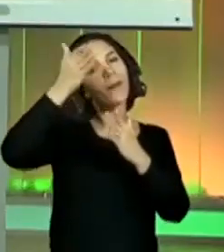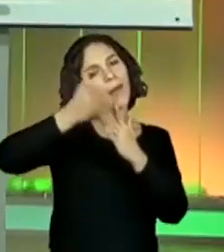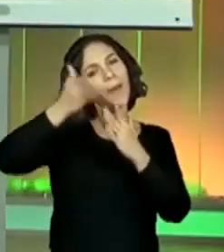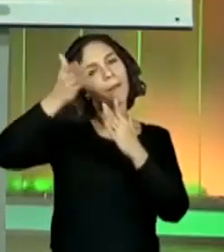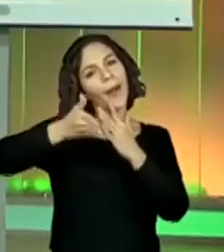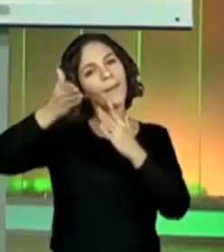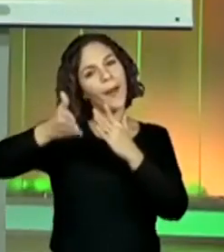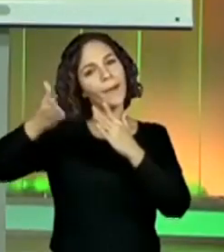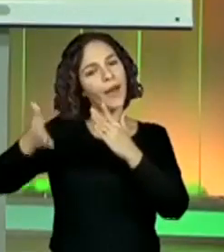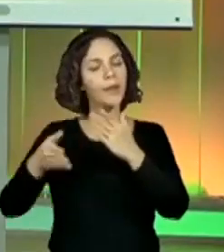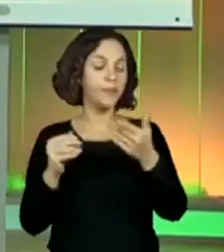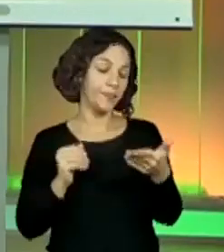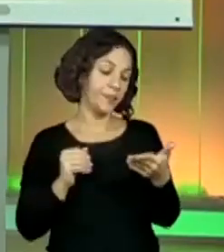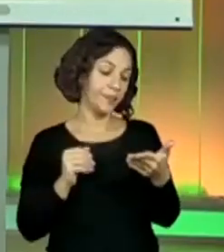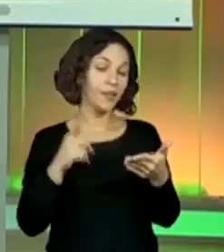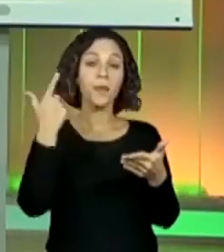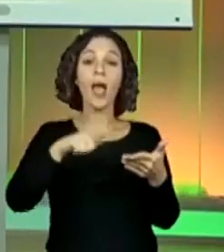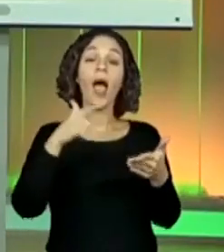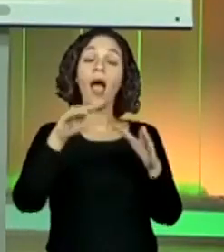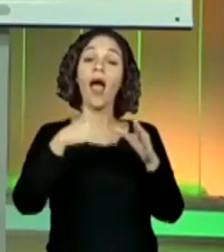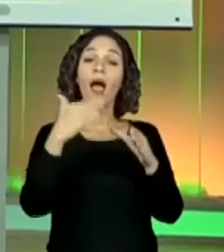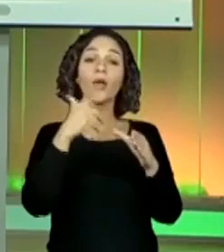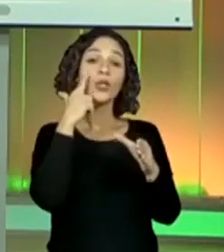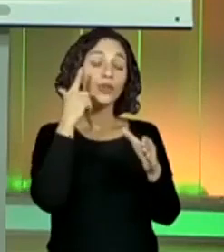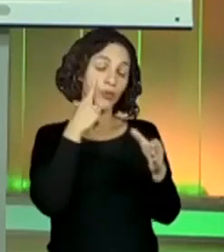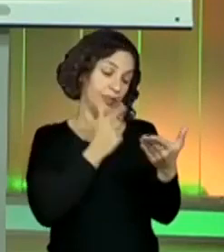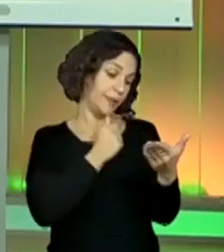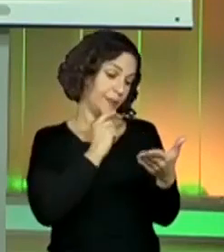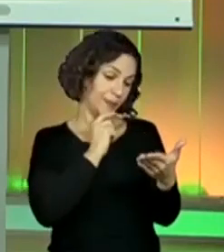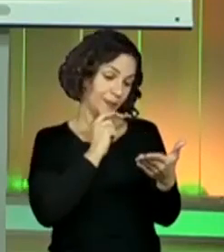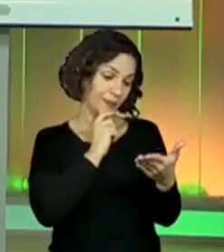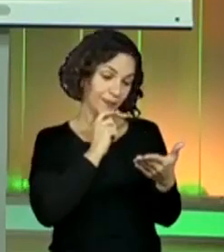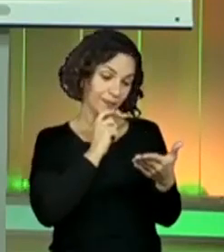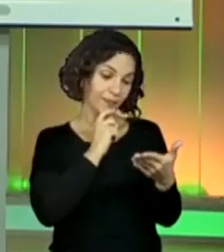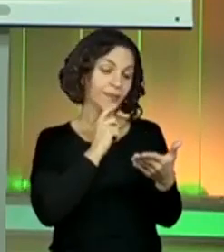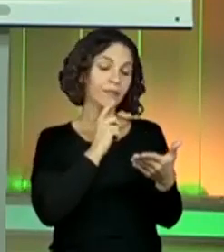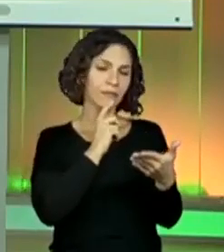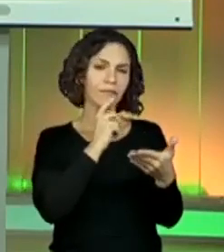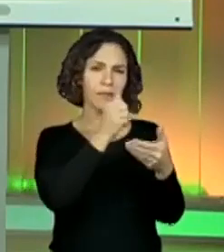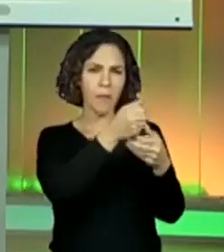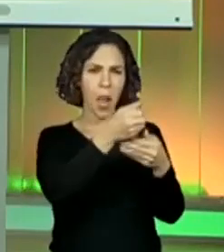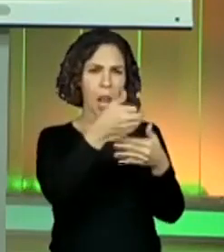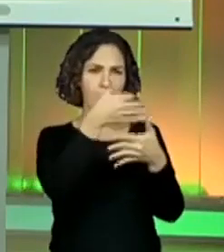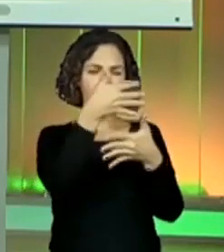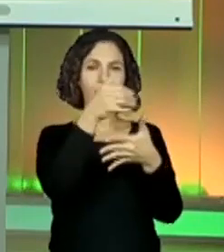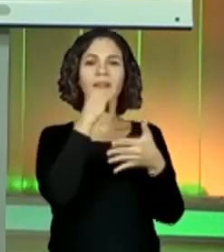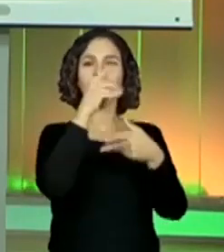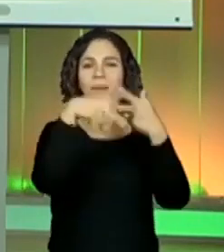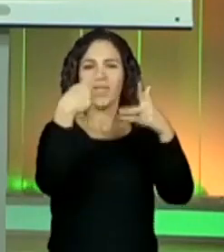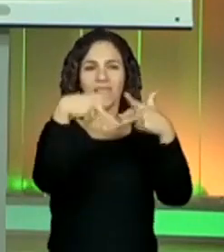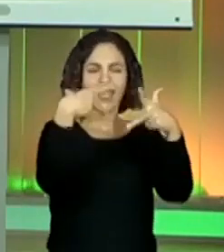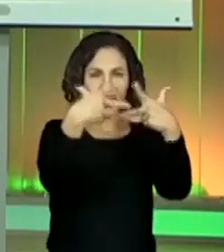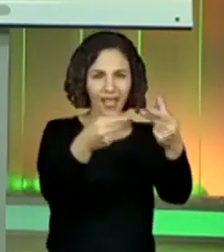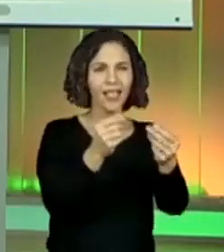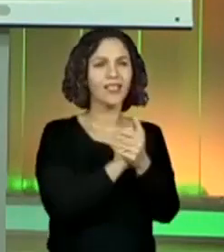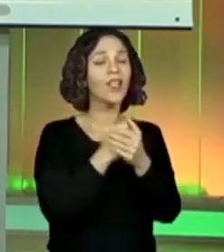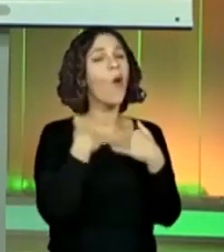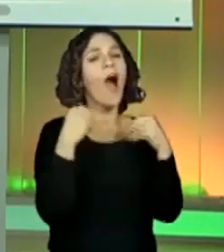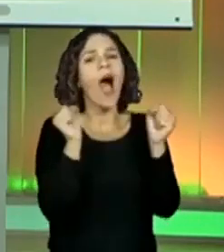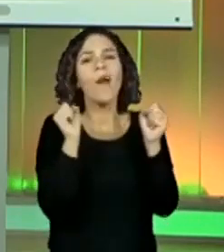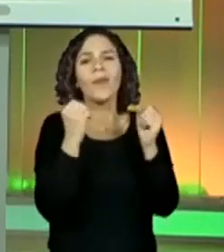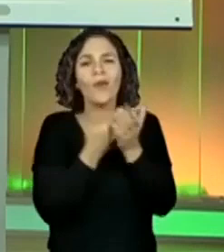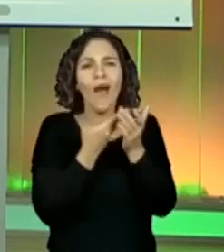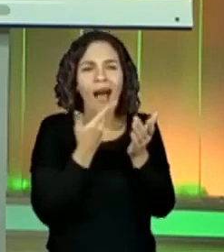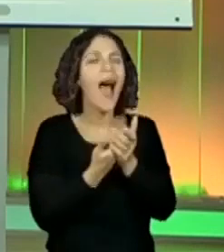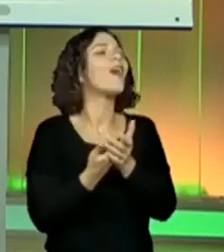falou mais. Deixa eu ver aqui. Tem gente falando em presente. Estou amando a aula muito bem também. Estou